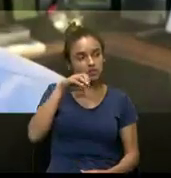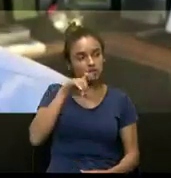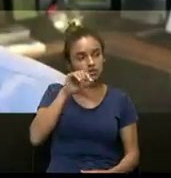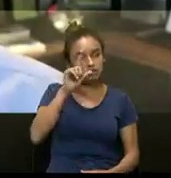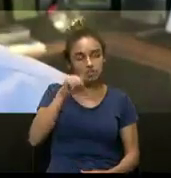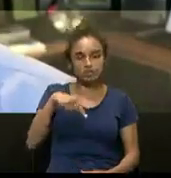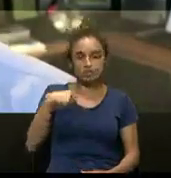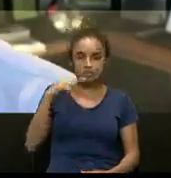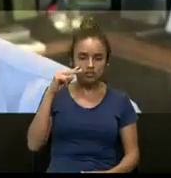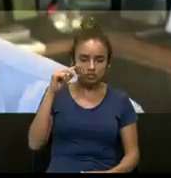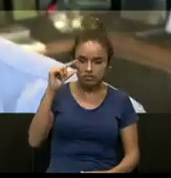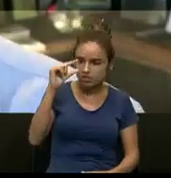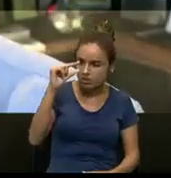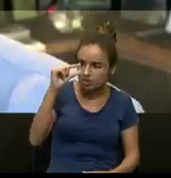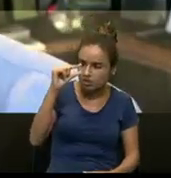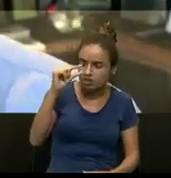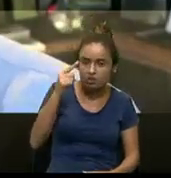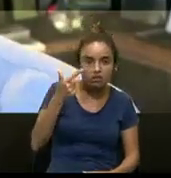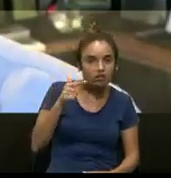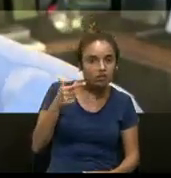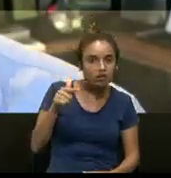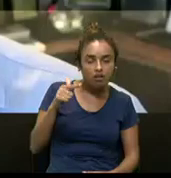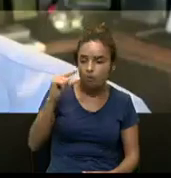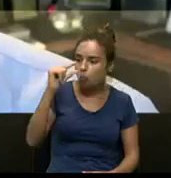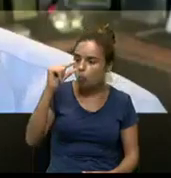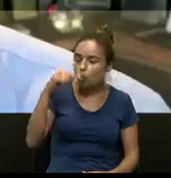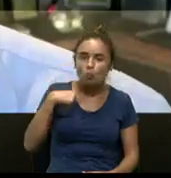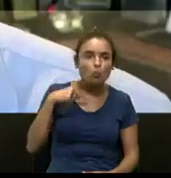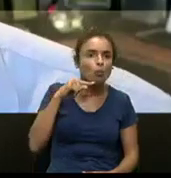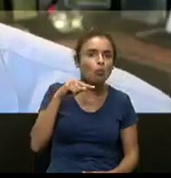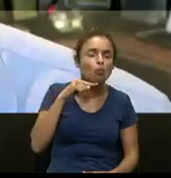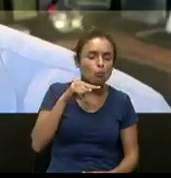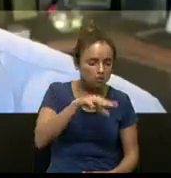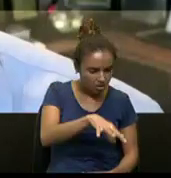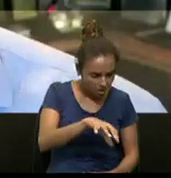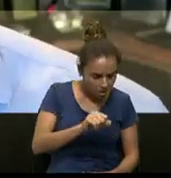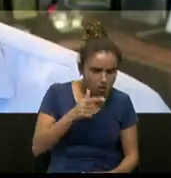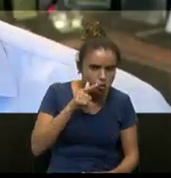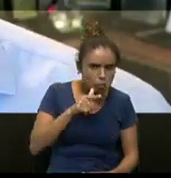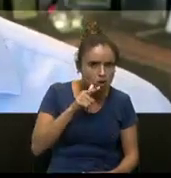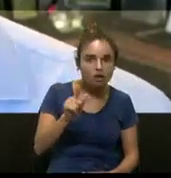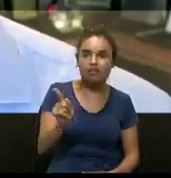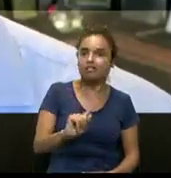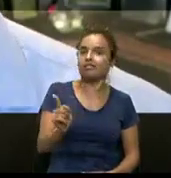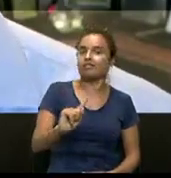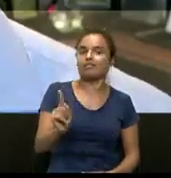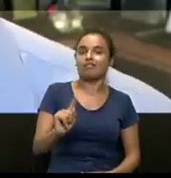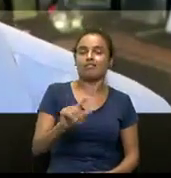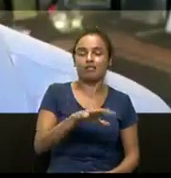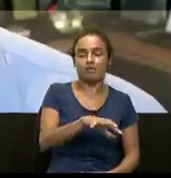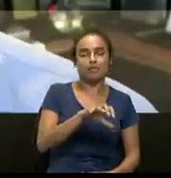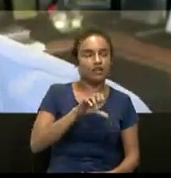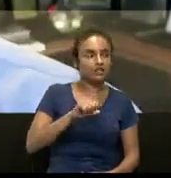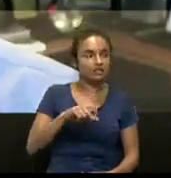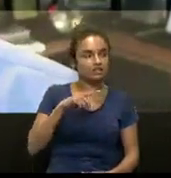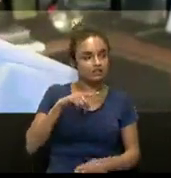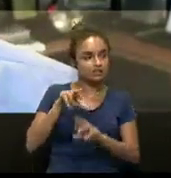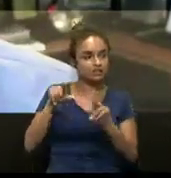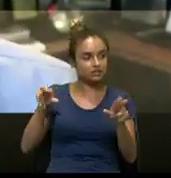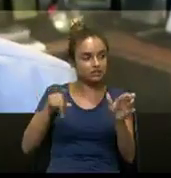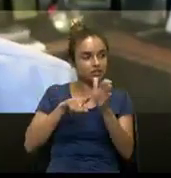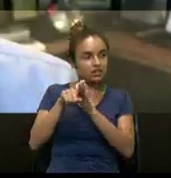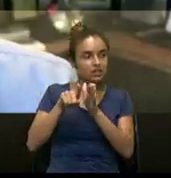aqui, ó. Não, não existe moeda digital. Você não consegue pegar um Bitcoin na mão. Vou responder a pergunta, dentre as várias que eu recebi.